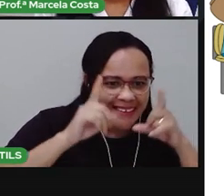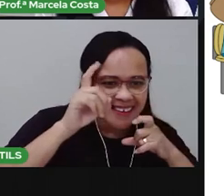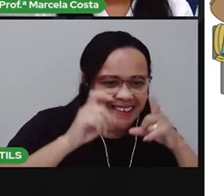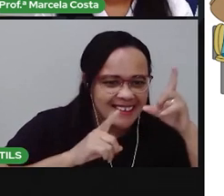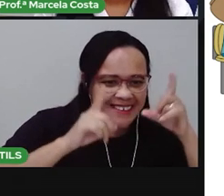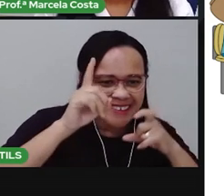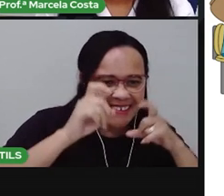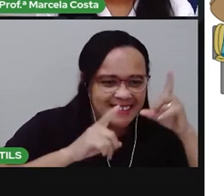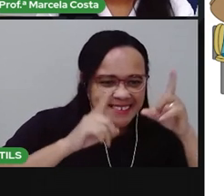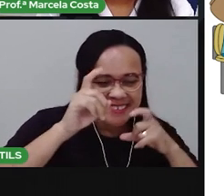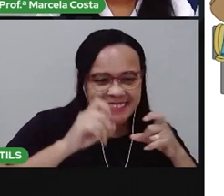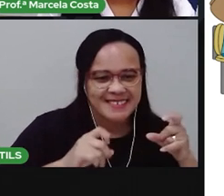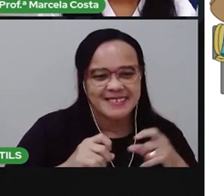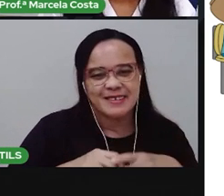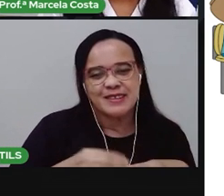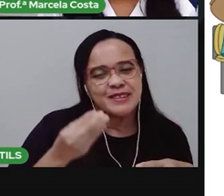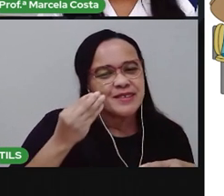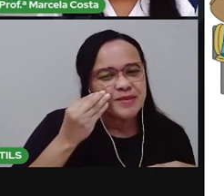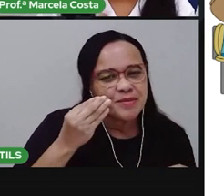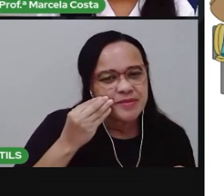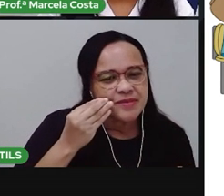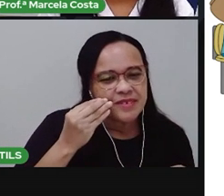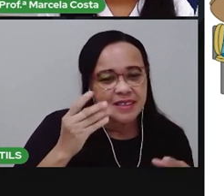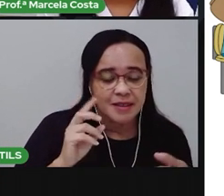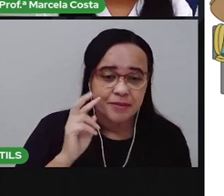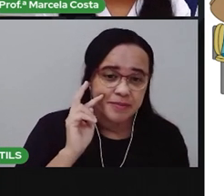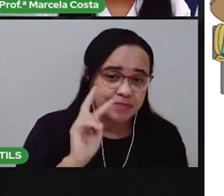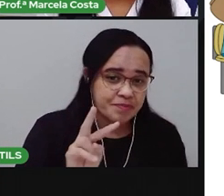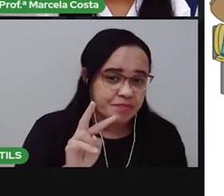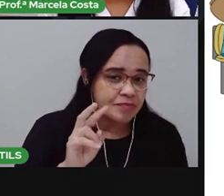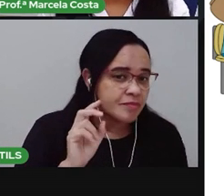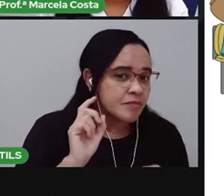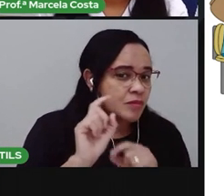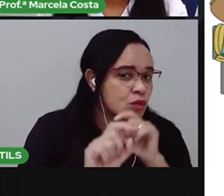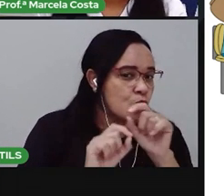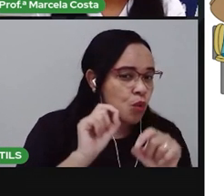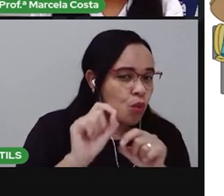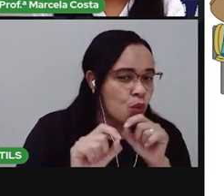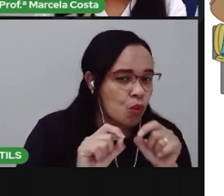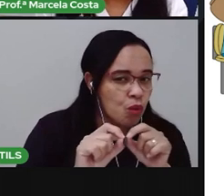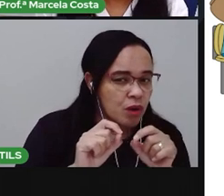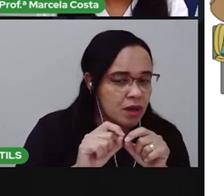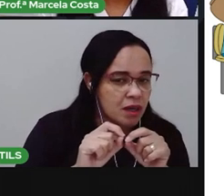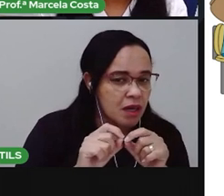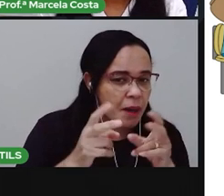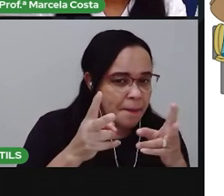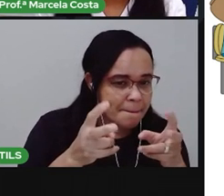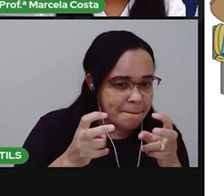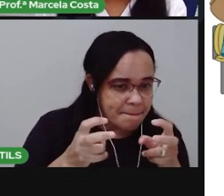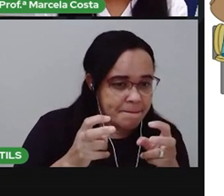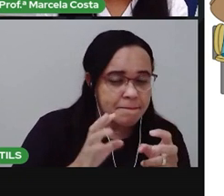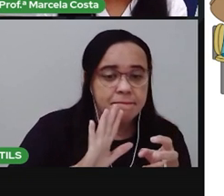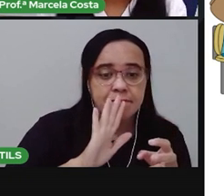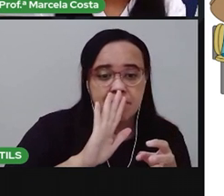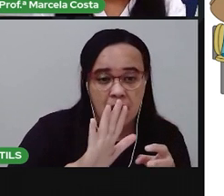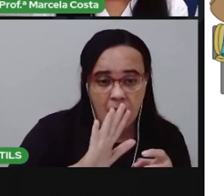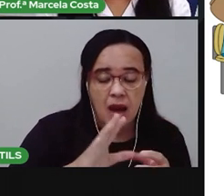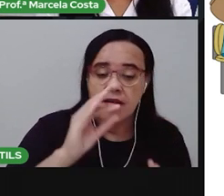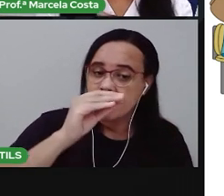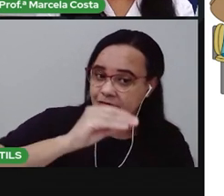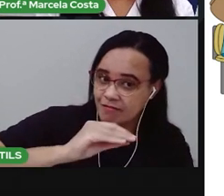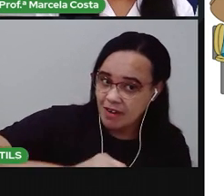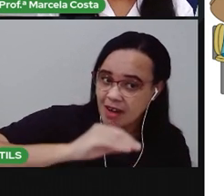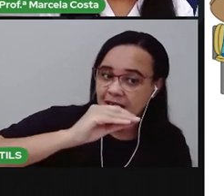Tentei fazer algumas ações aqui para você ir adivinhando o que era que eu estava fazendo. Mas eu não fiz tudo. Não fiz tudo.